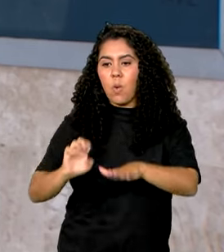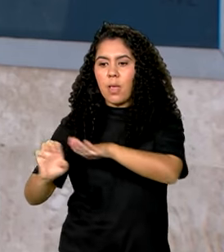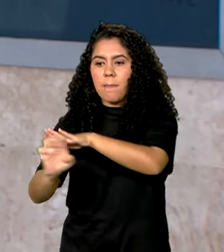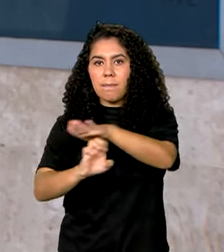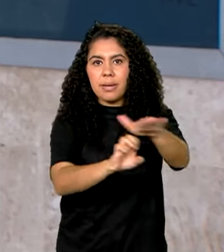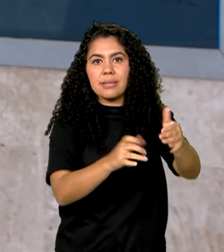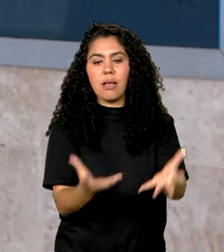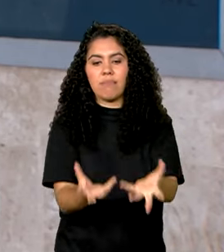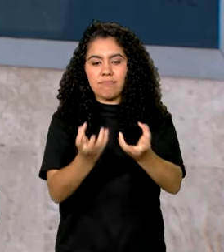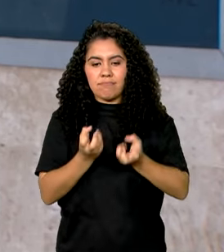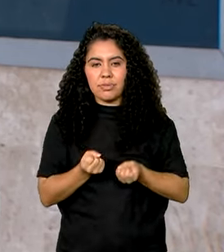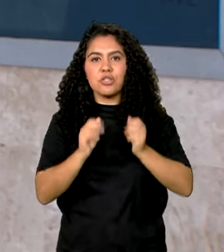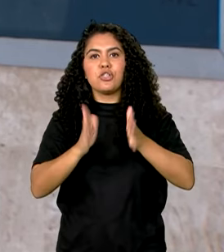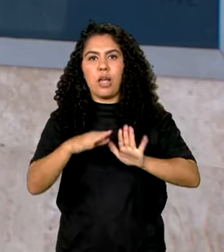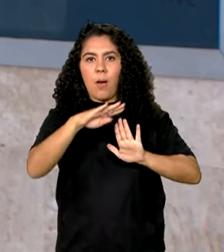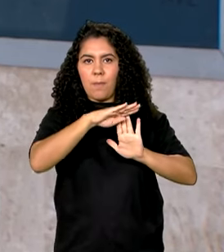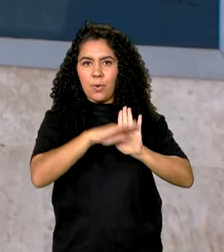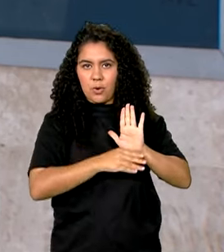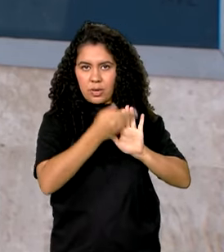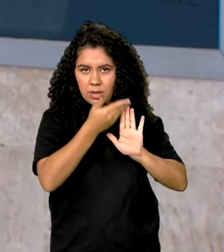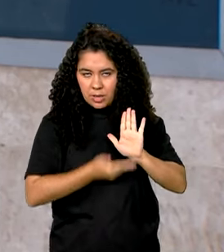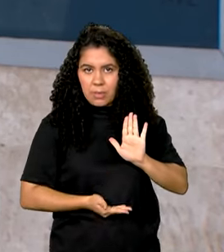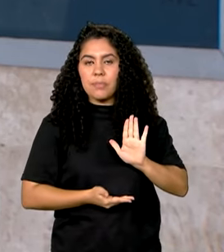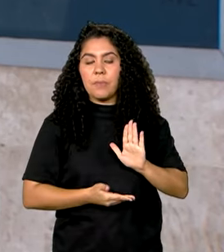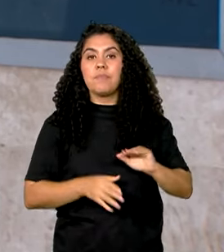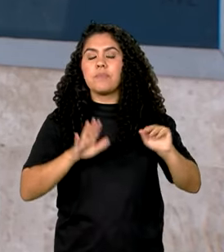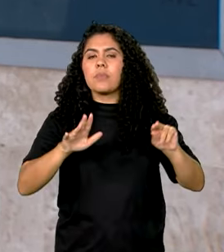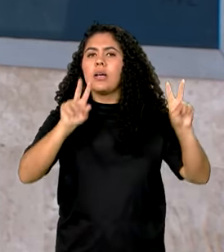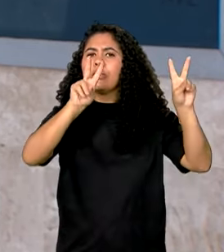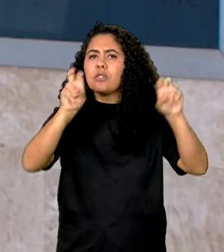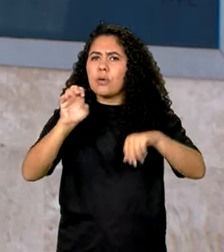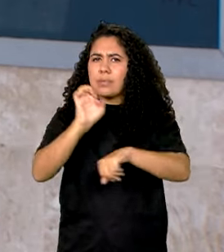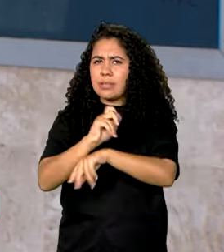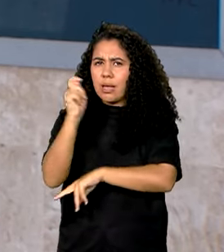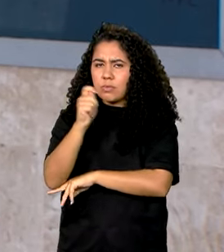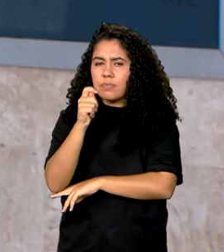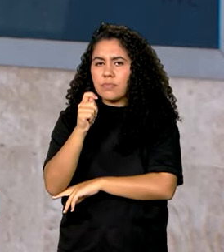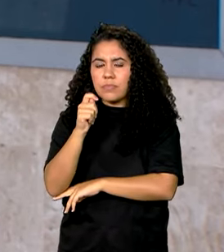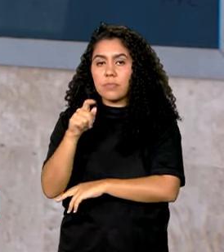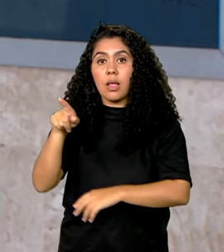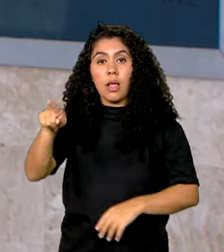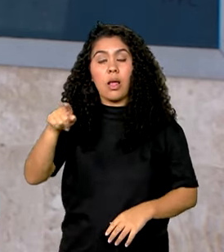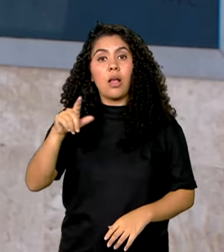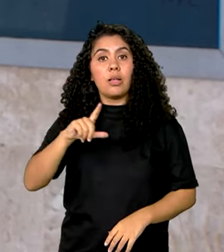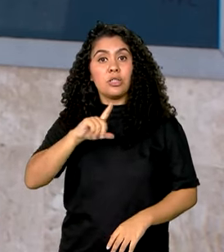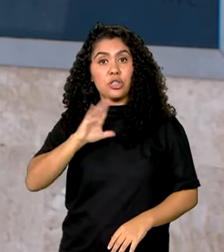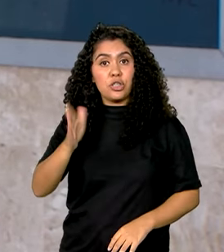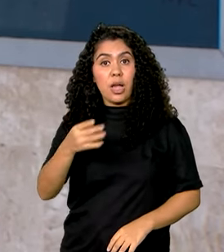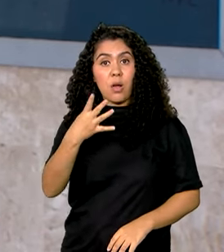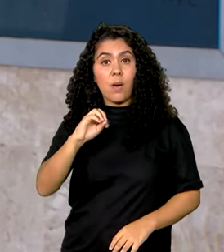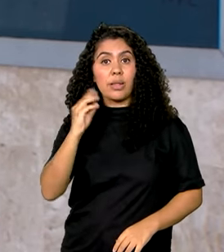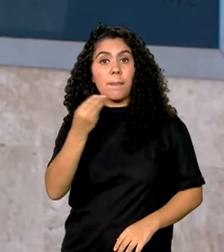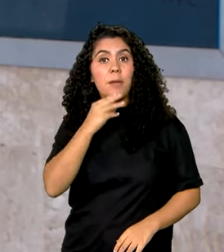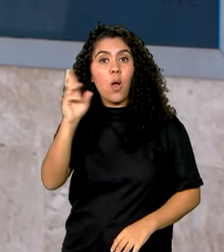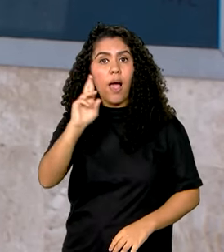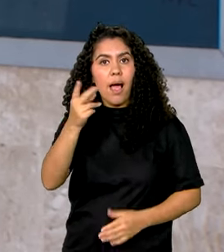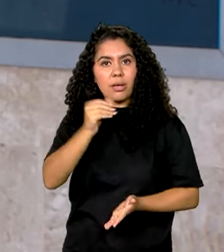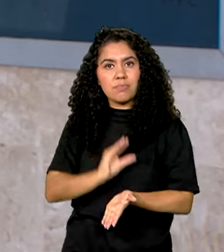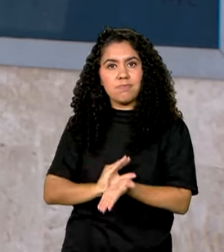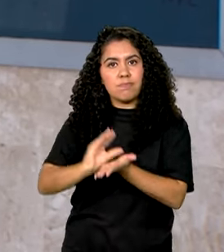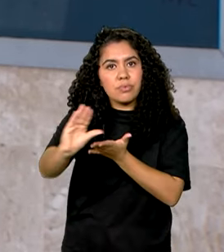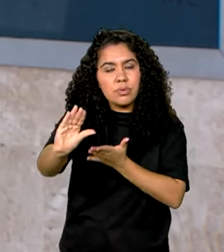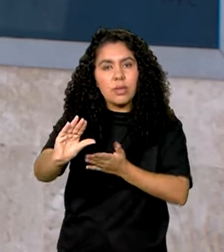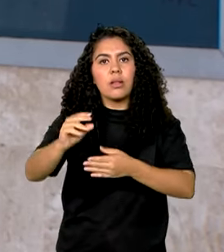Bom, e ainda falando do Rio Grande do Sul, o governo federal anunciou mais de 40 milhões de reais para ajudar as